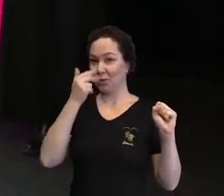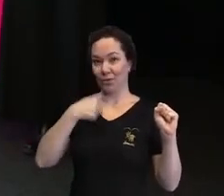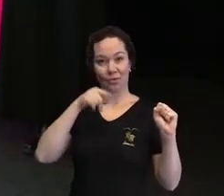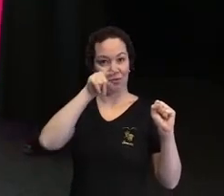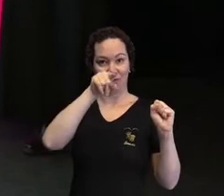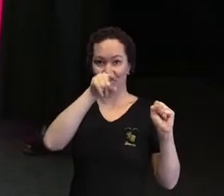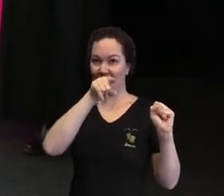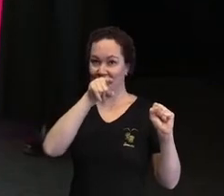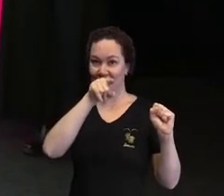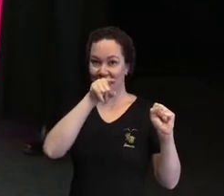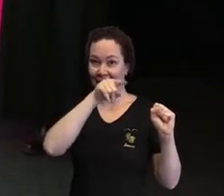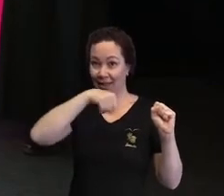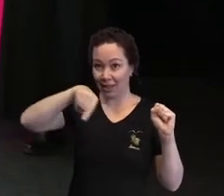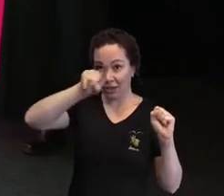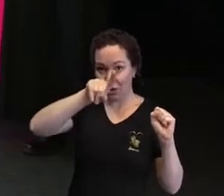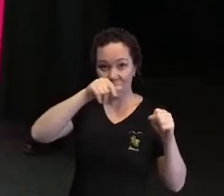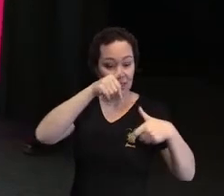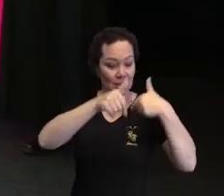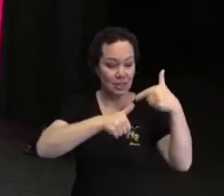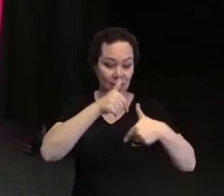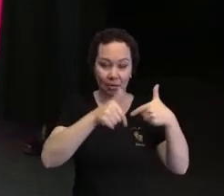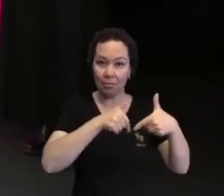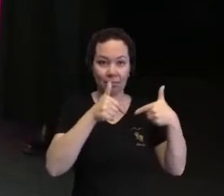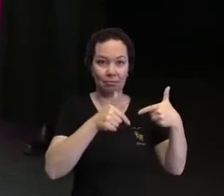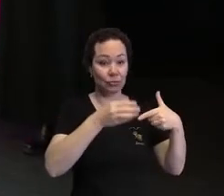você, têm muitos vieses.